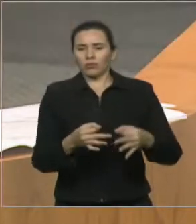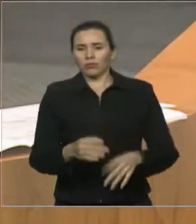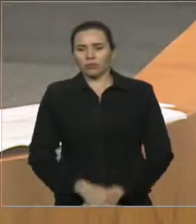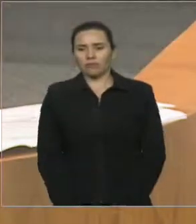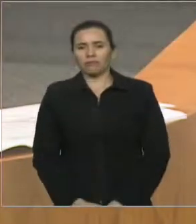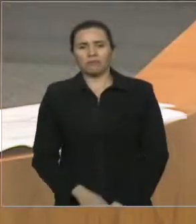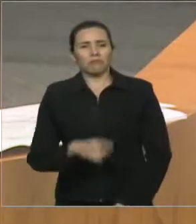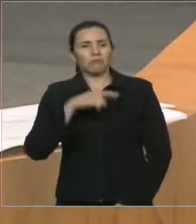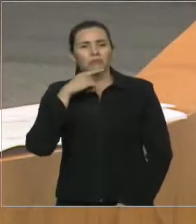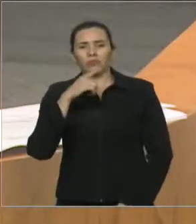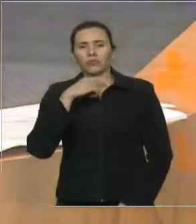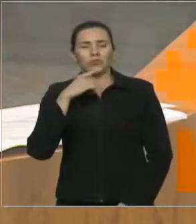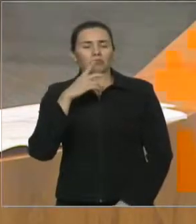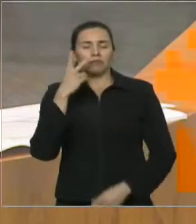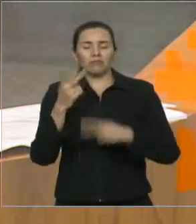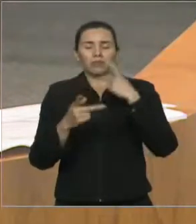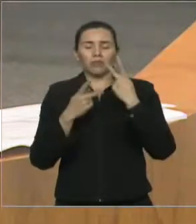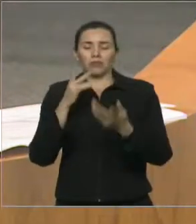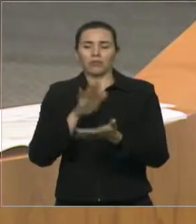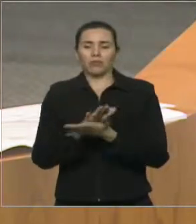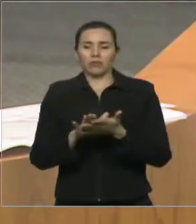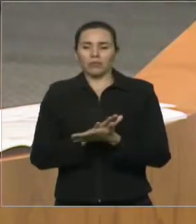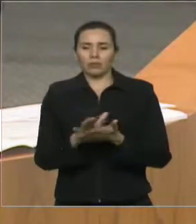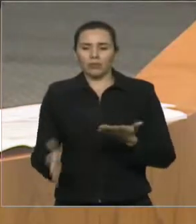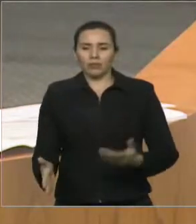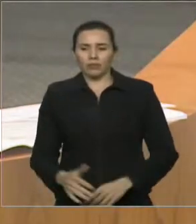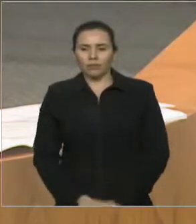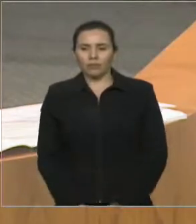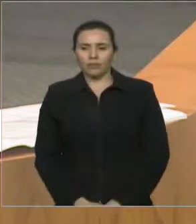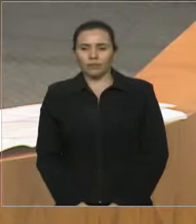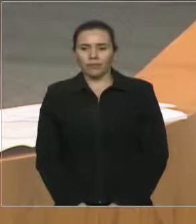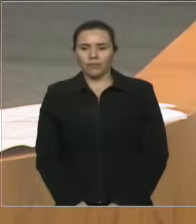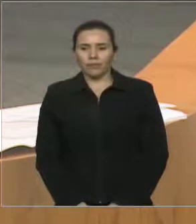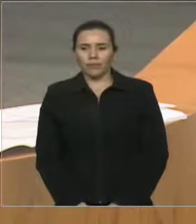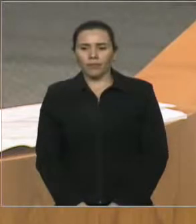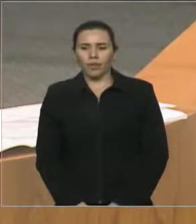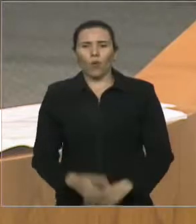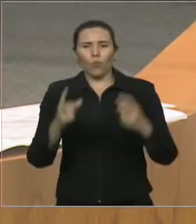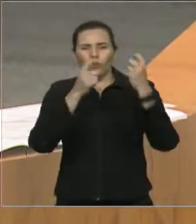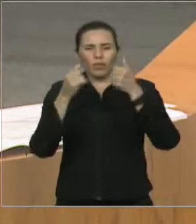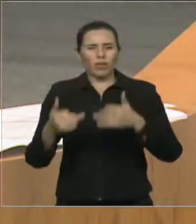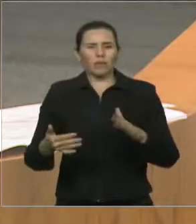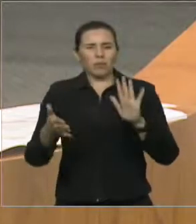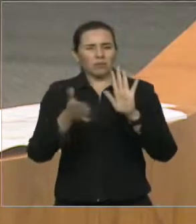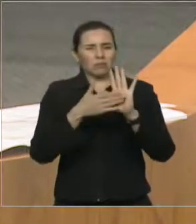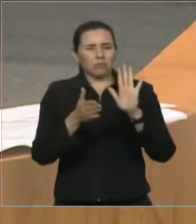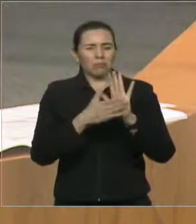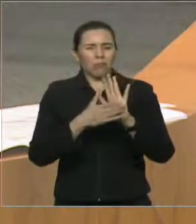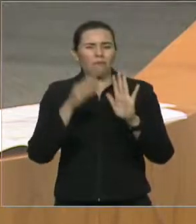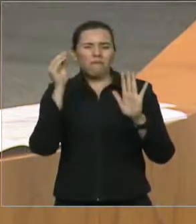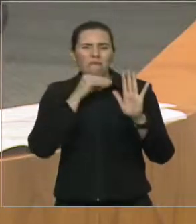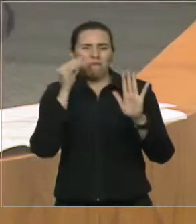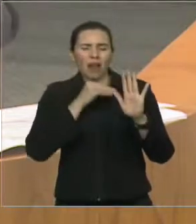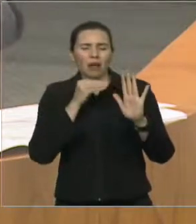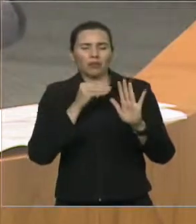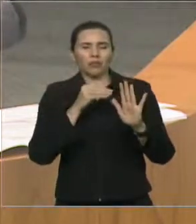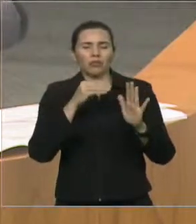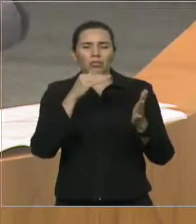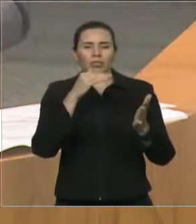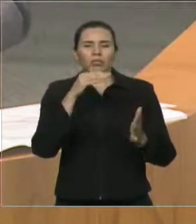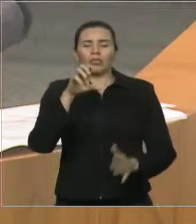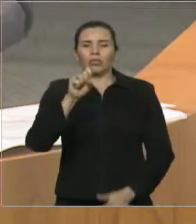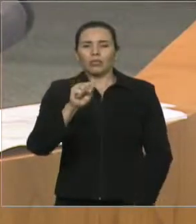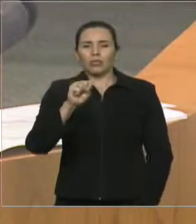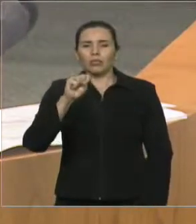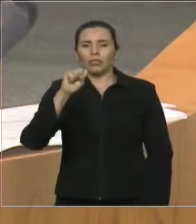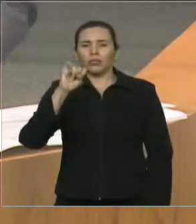isso aqui. A nota pífia, dado, pífia, dado pela CINFRA, chega fácil a agredir